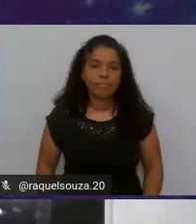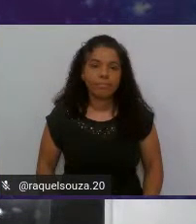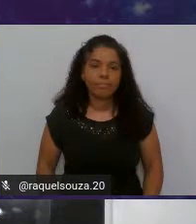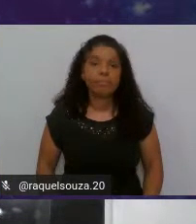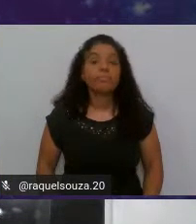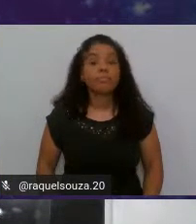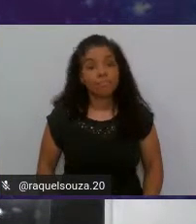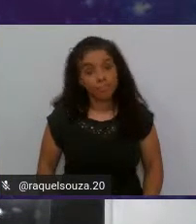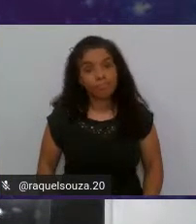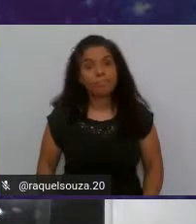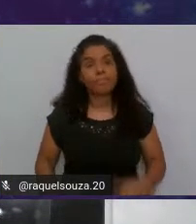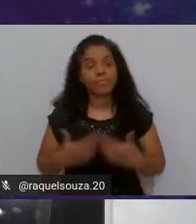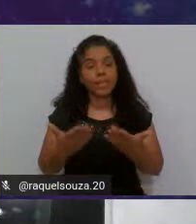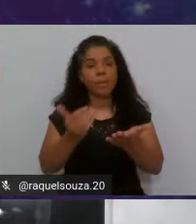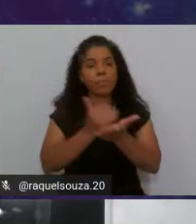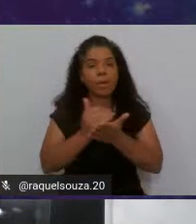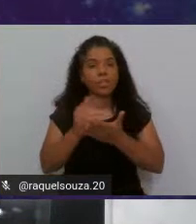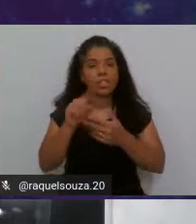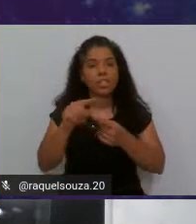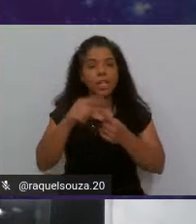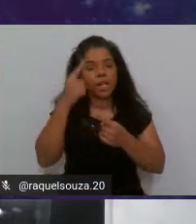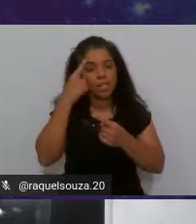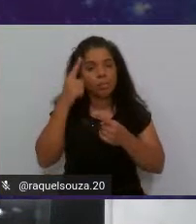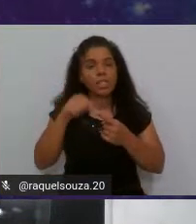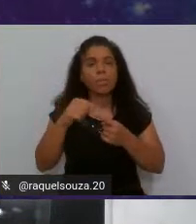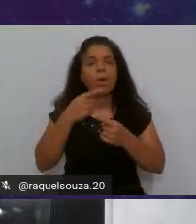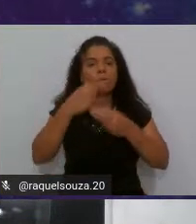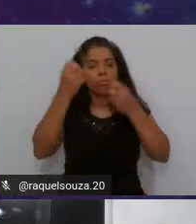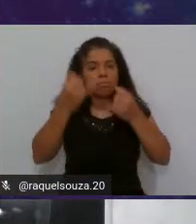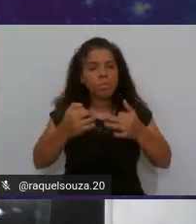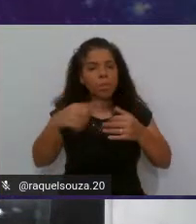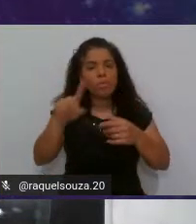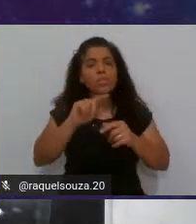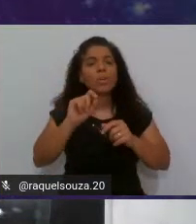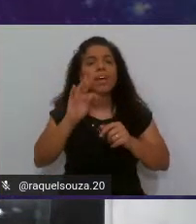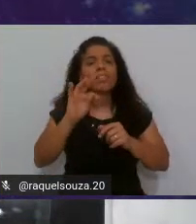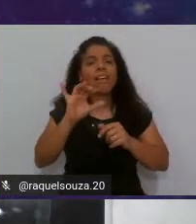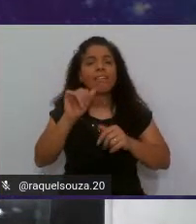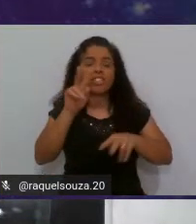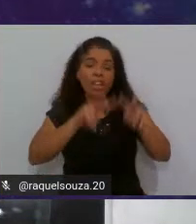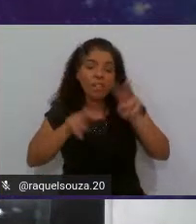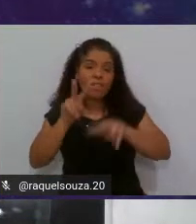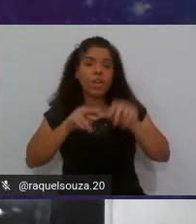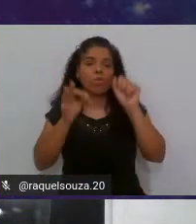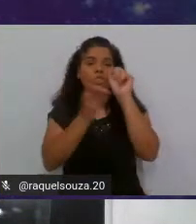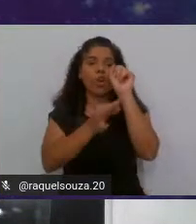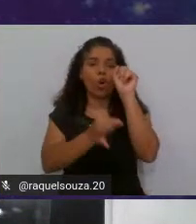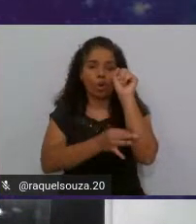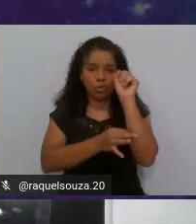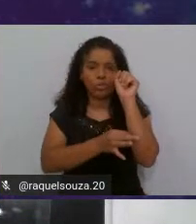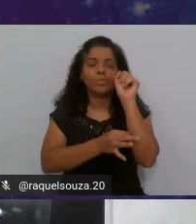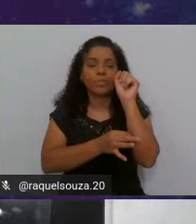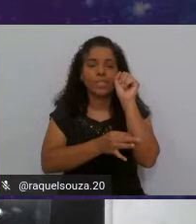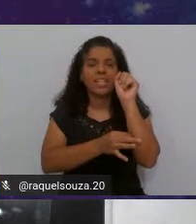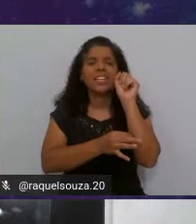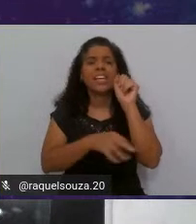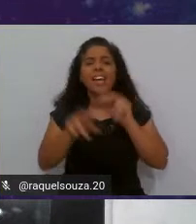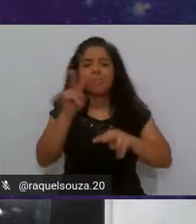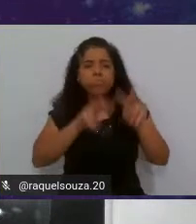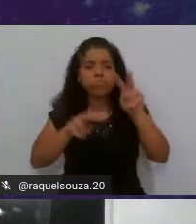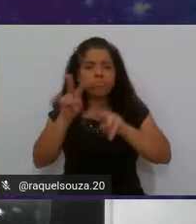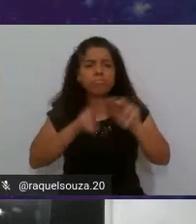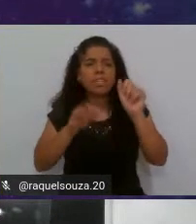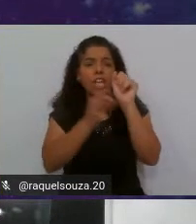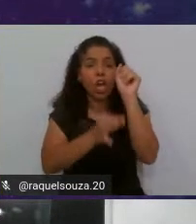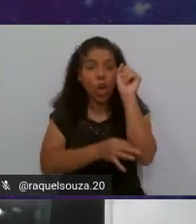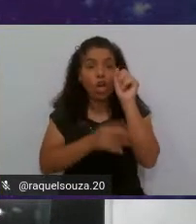Bom, partindo desse princípio, eu falo para vocês o que é a técnica de revisão de código. Revisar o código, como